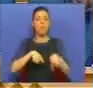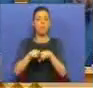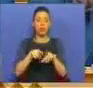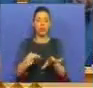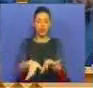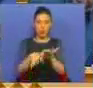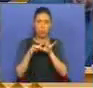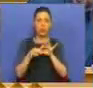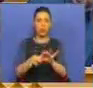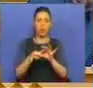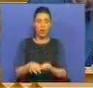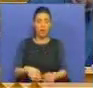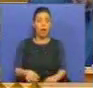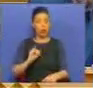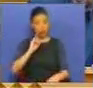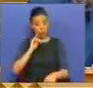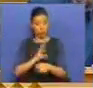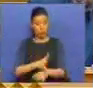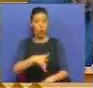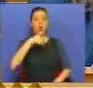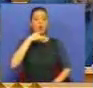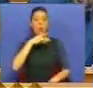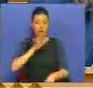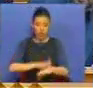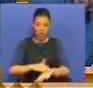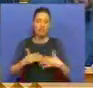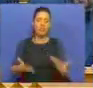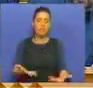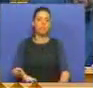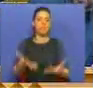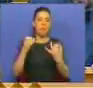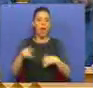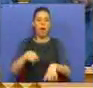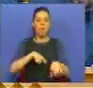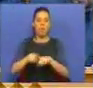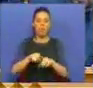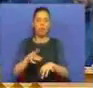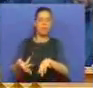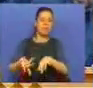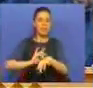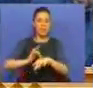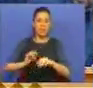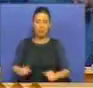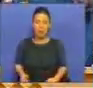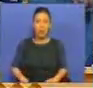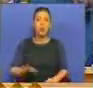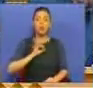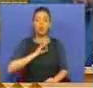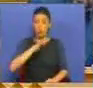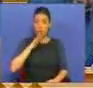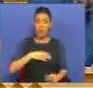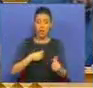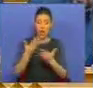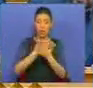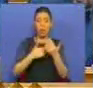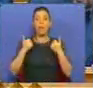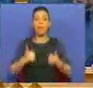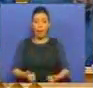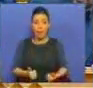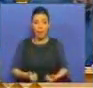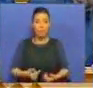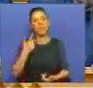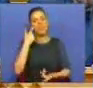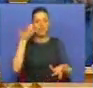de solidariedade e que noutras cores da esquerda querem uma política de sensibilidade. O Sr. diz-nos que a economia está bem.